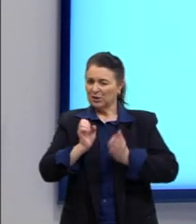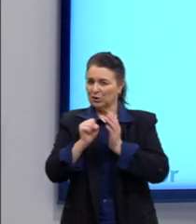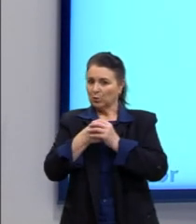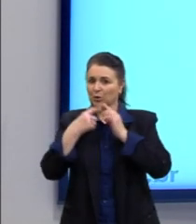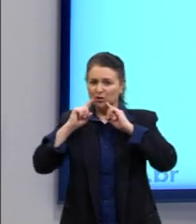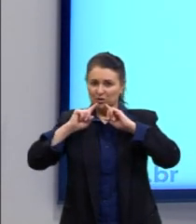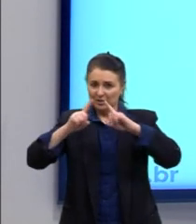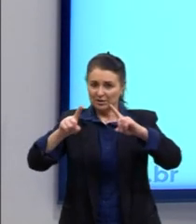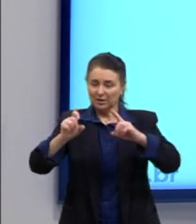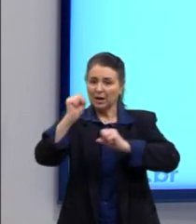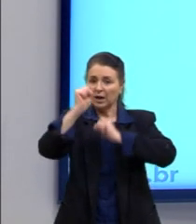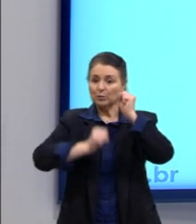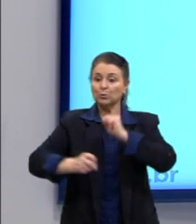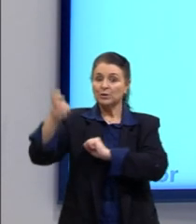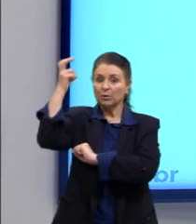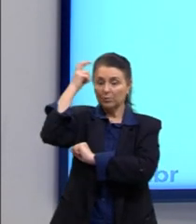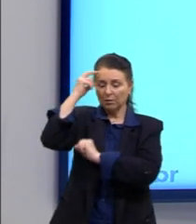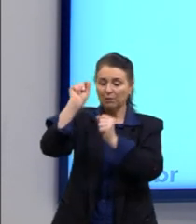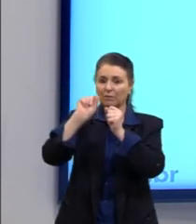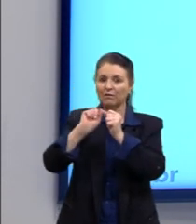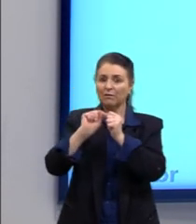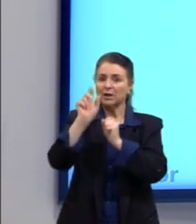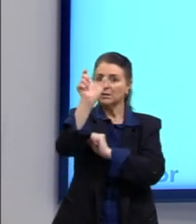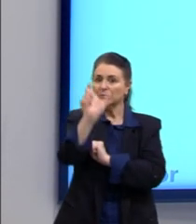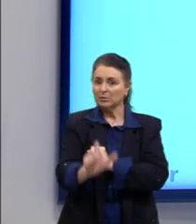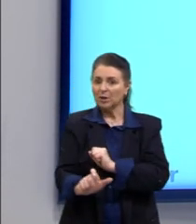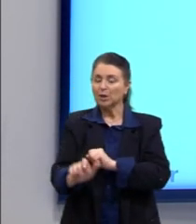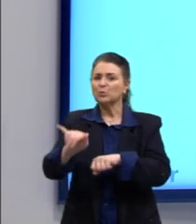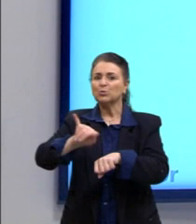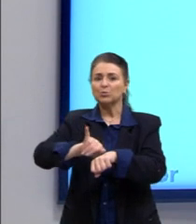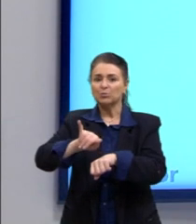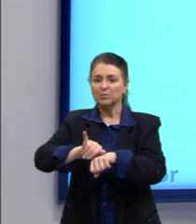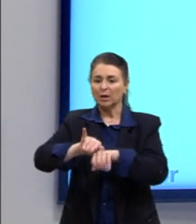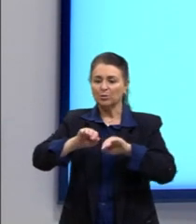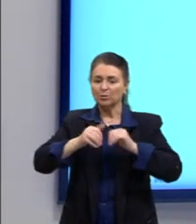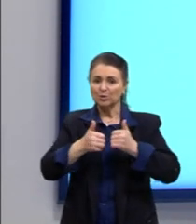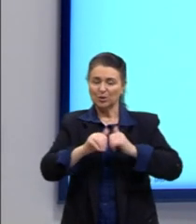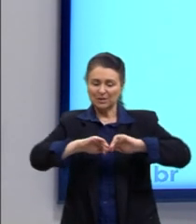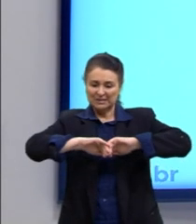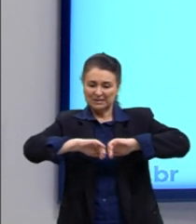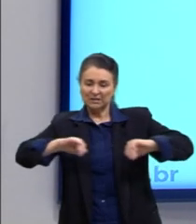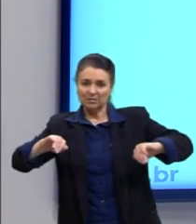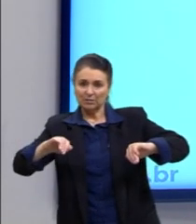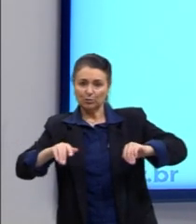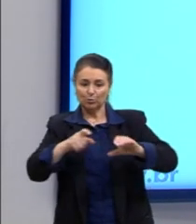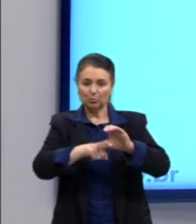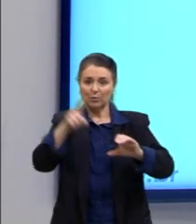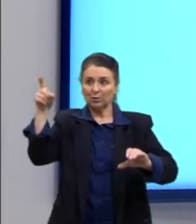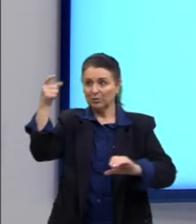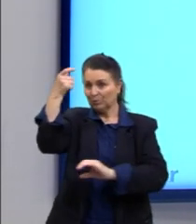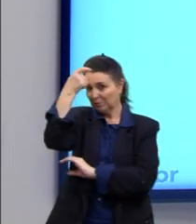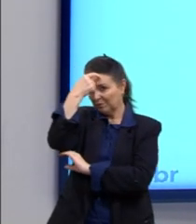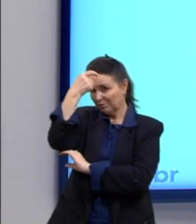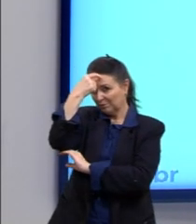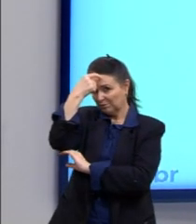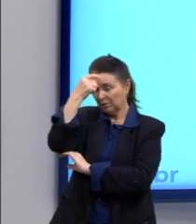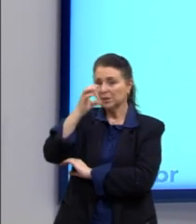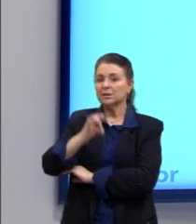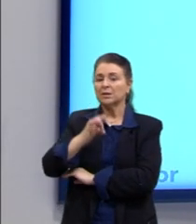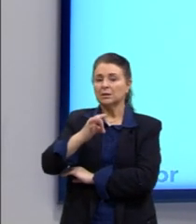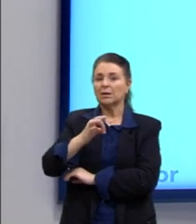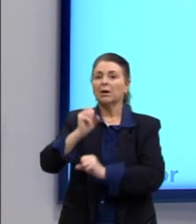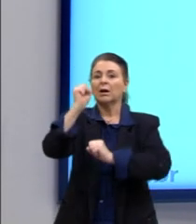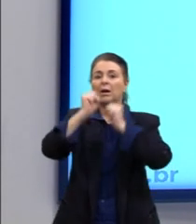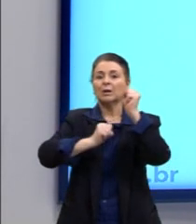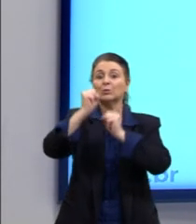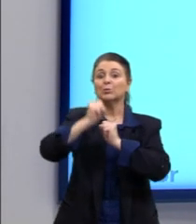indústria cultural faz dos indivíduos seu objeto, distanciando-os de uma autonomia consciente. Perfeito. A